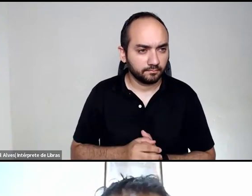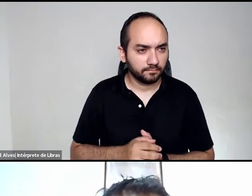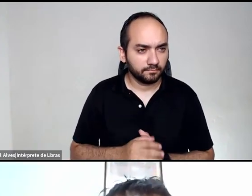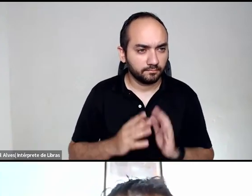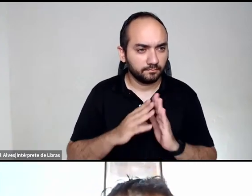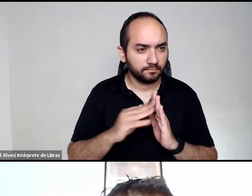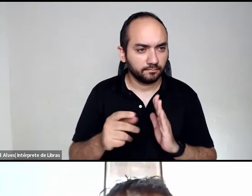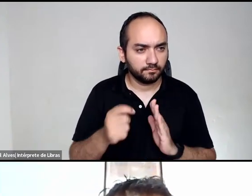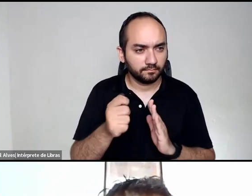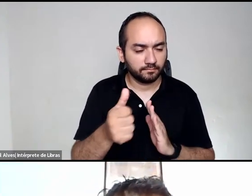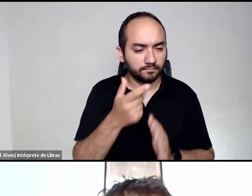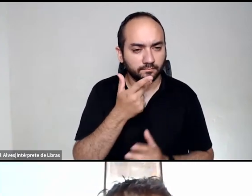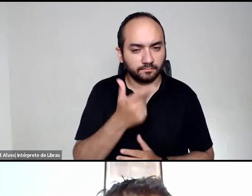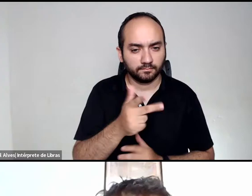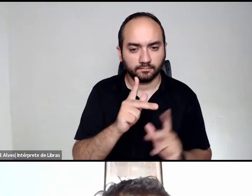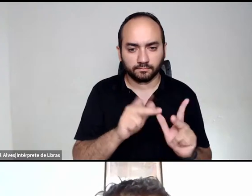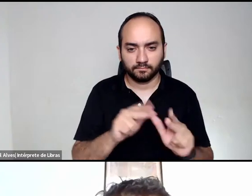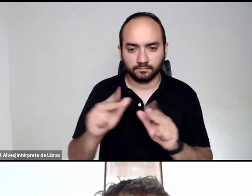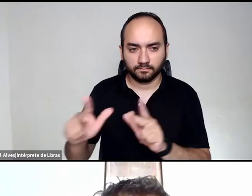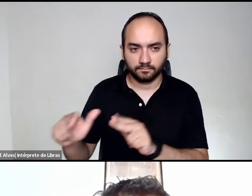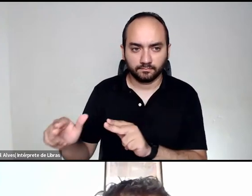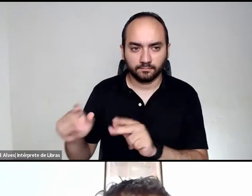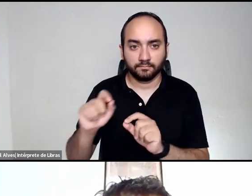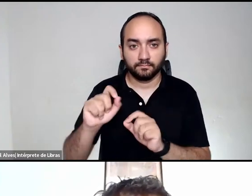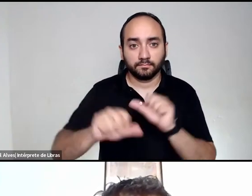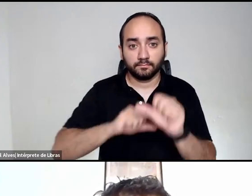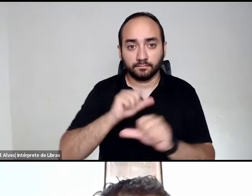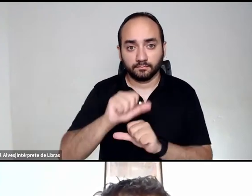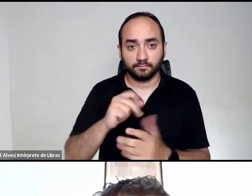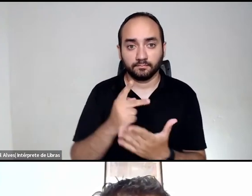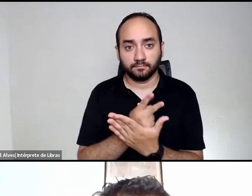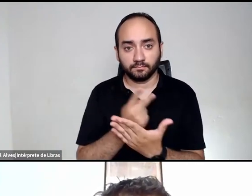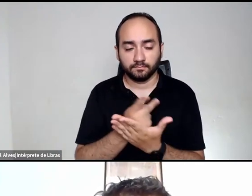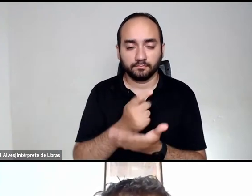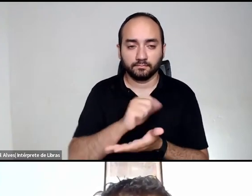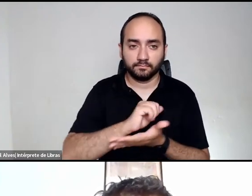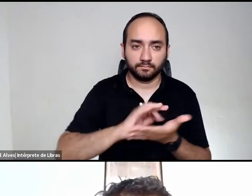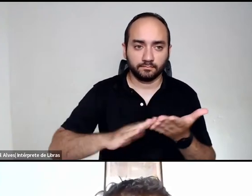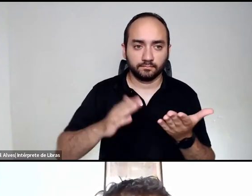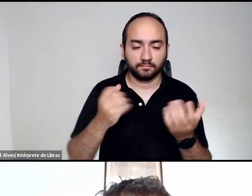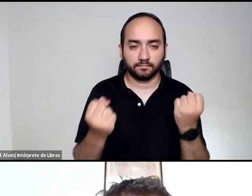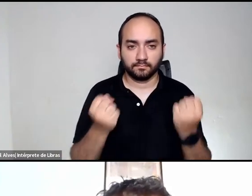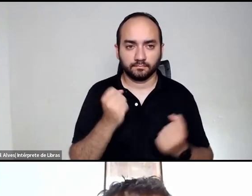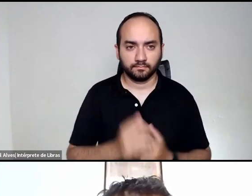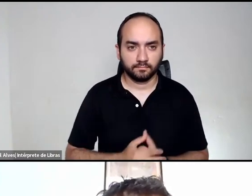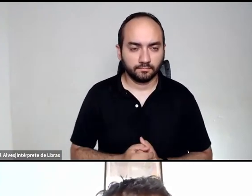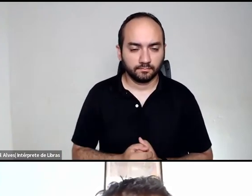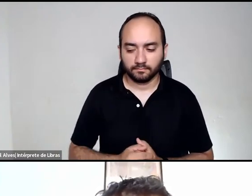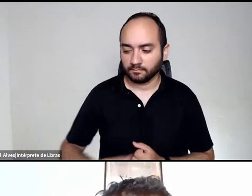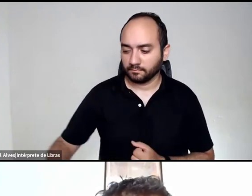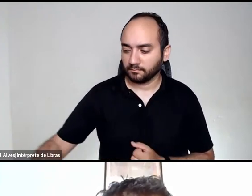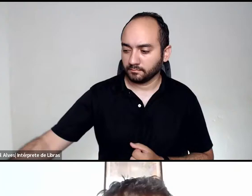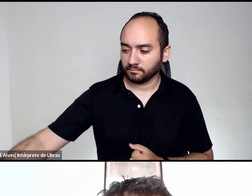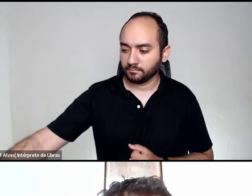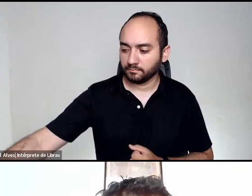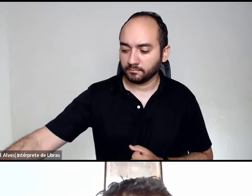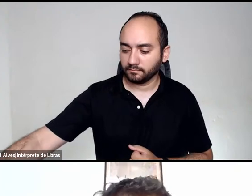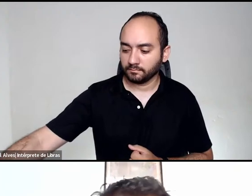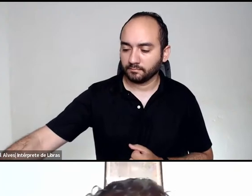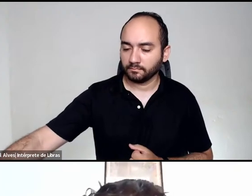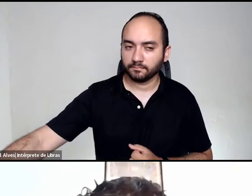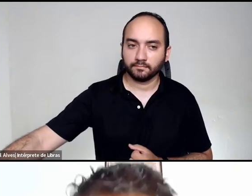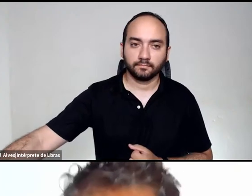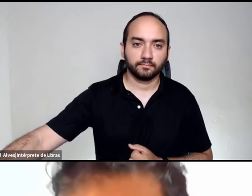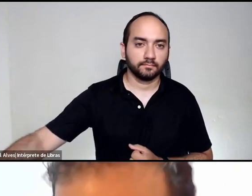que as mesmas coisas, trocando o termo lazer, atividade física, prática corporal, esporte e mobilidade. Eu queria saber se os colegas